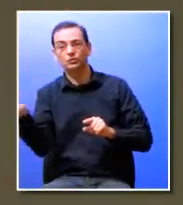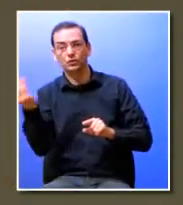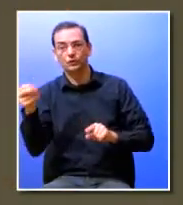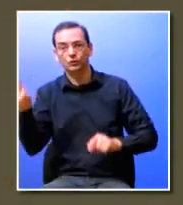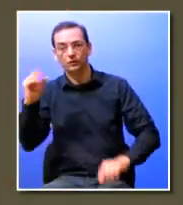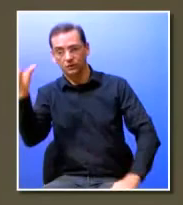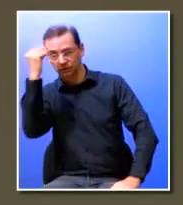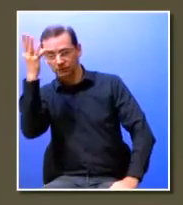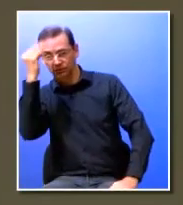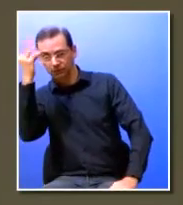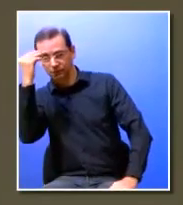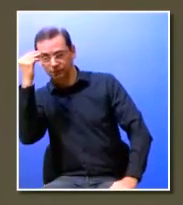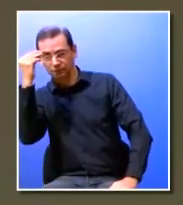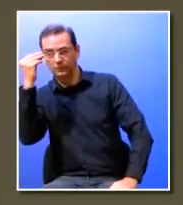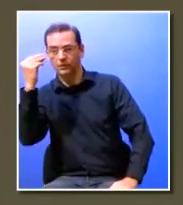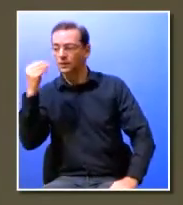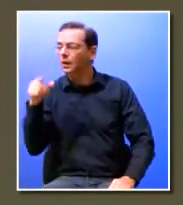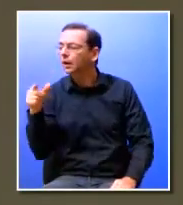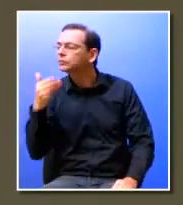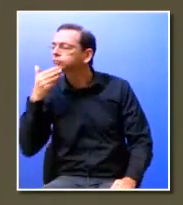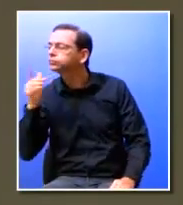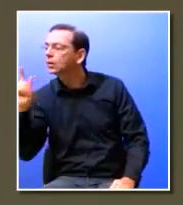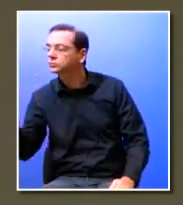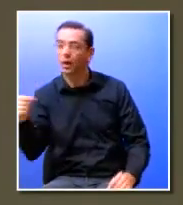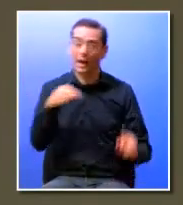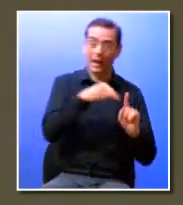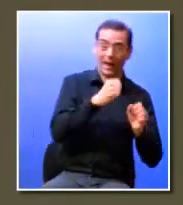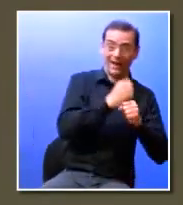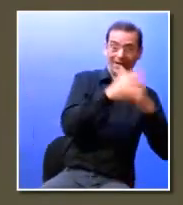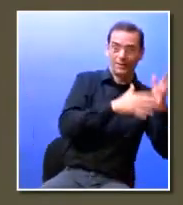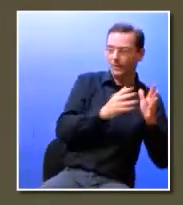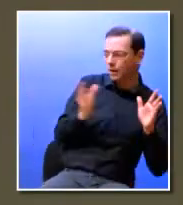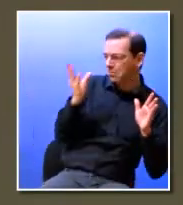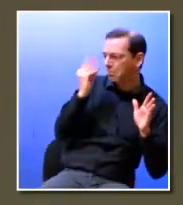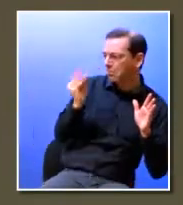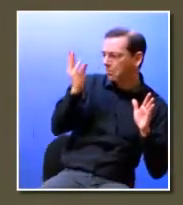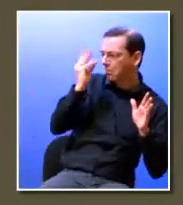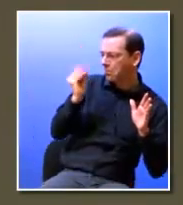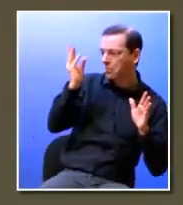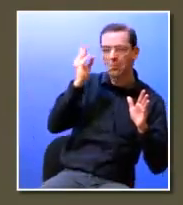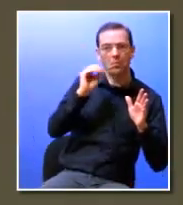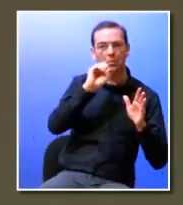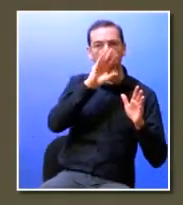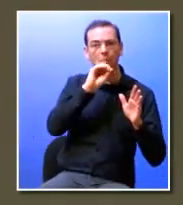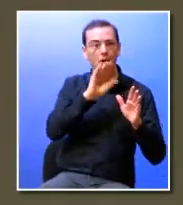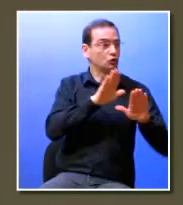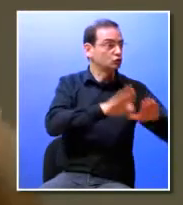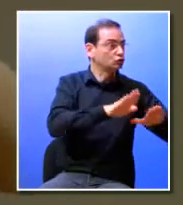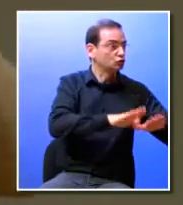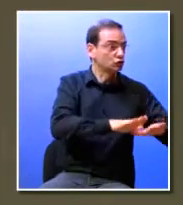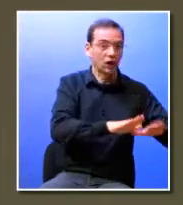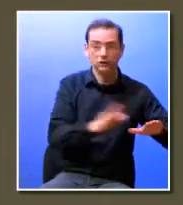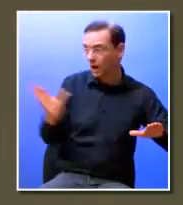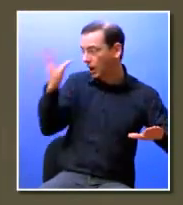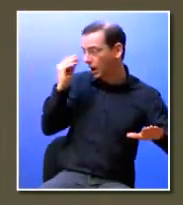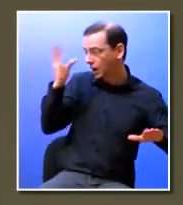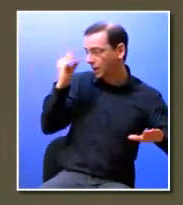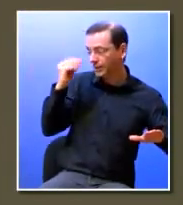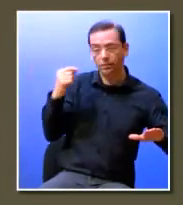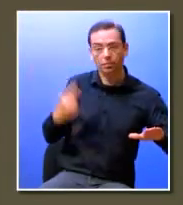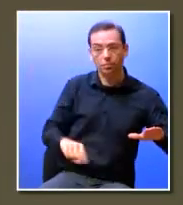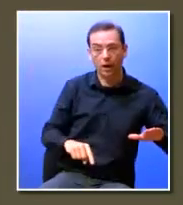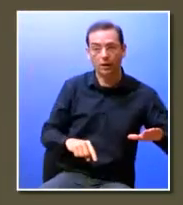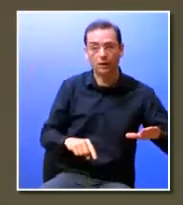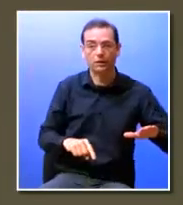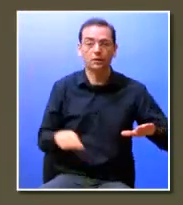dentro da nossa organização bebermos dele também e crescermos e também com isso renovar as competências de quem já cá está e que pode beber das novas tendências de